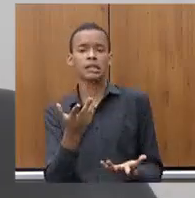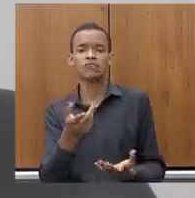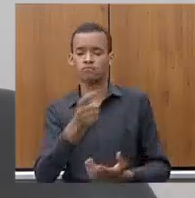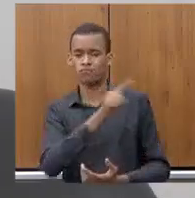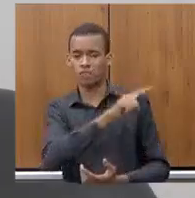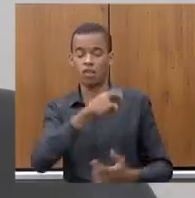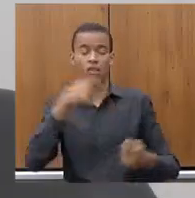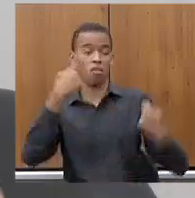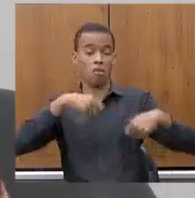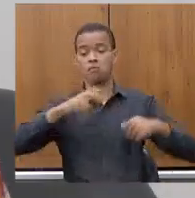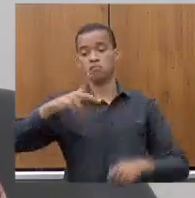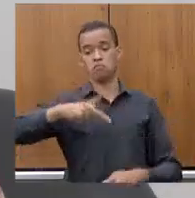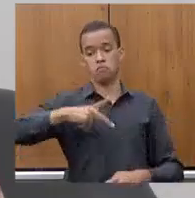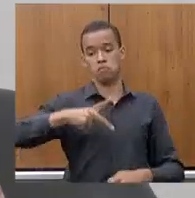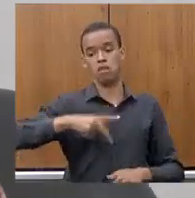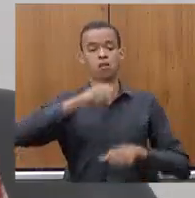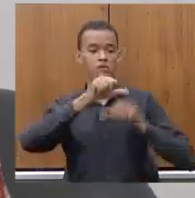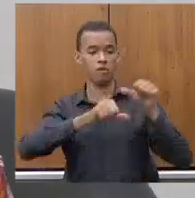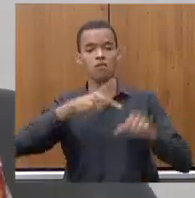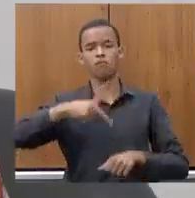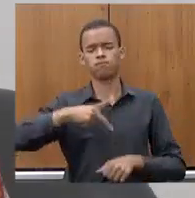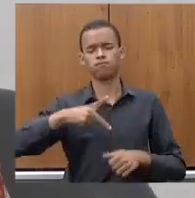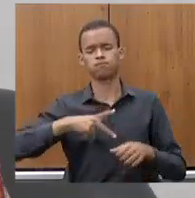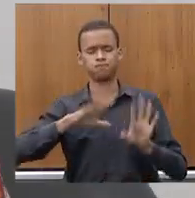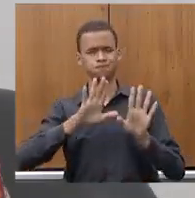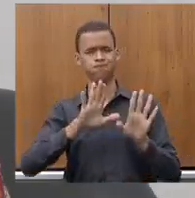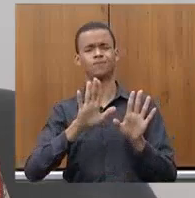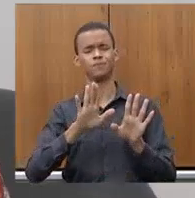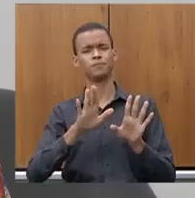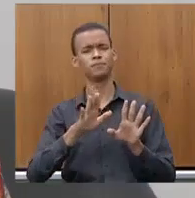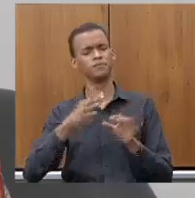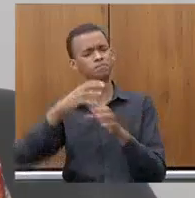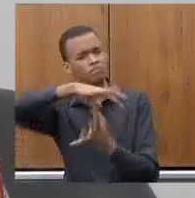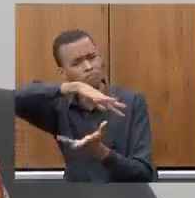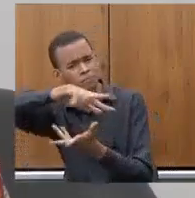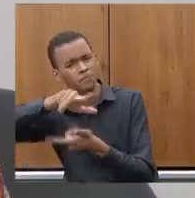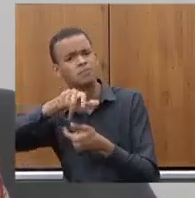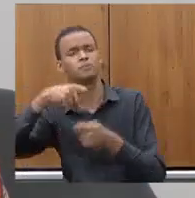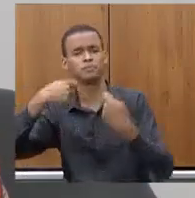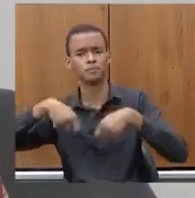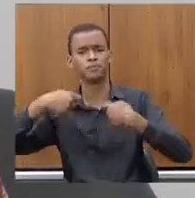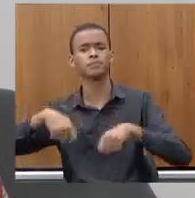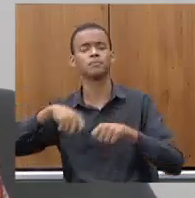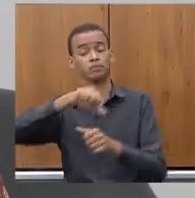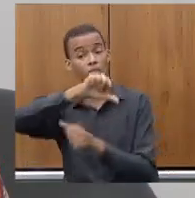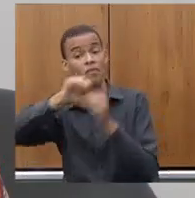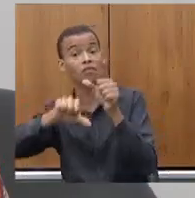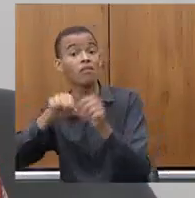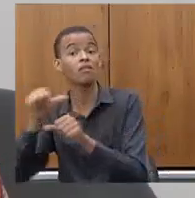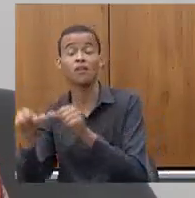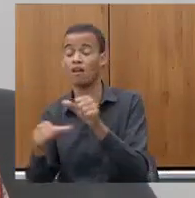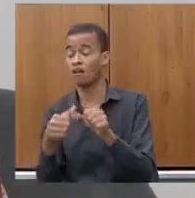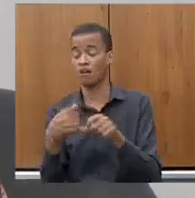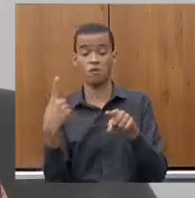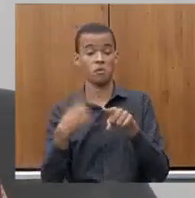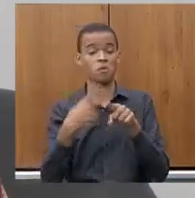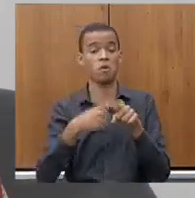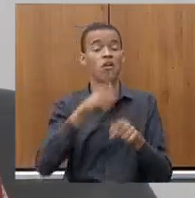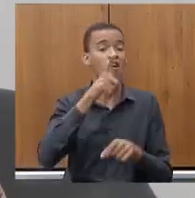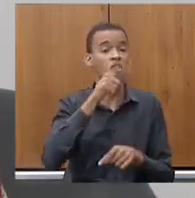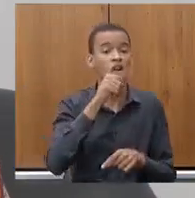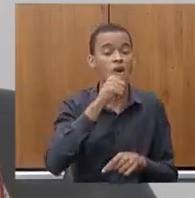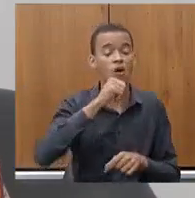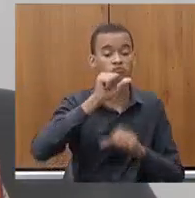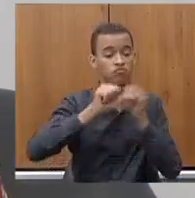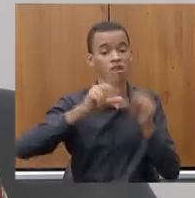que privatizar é melhor. o mundo está reestatizando, porque privatizar água não deu certo. Não deu certo.